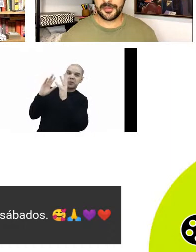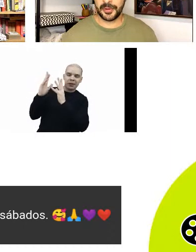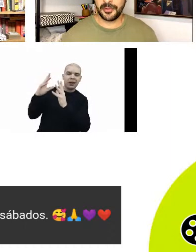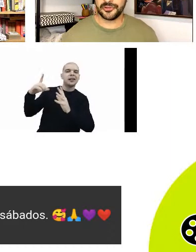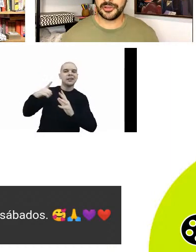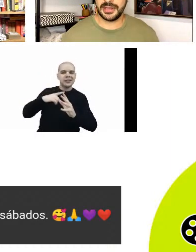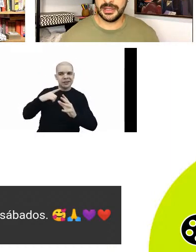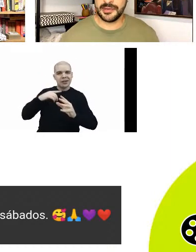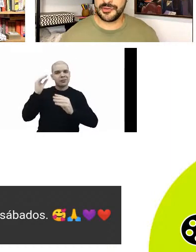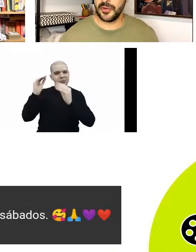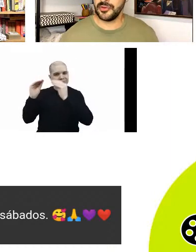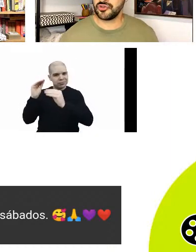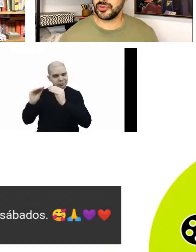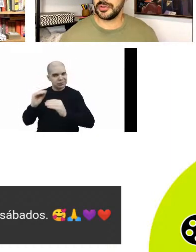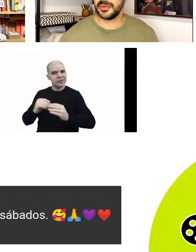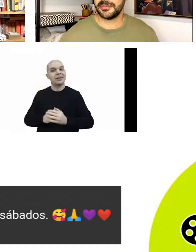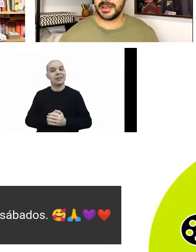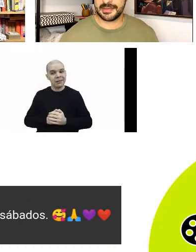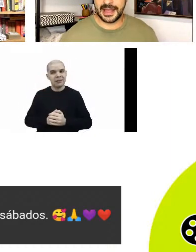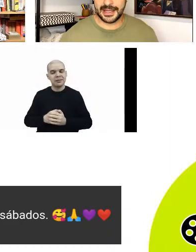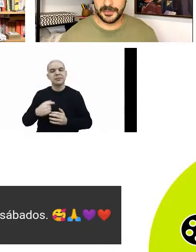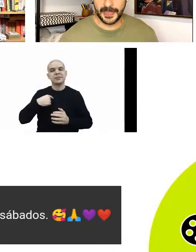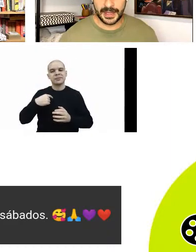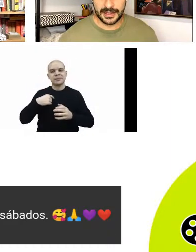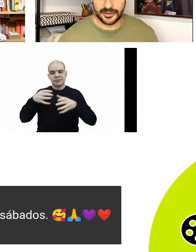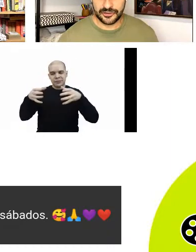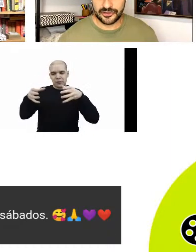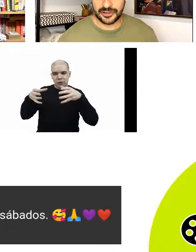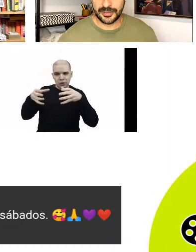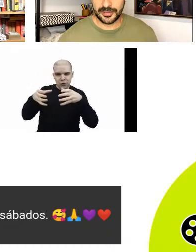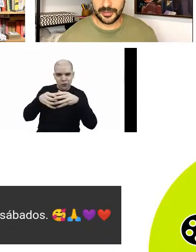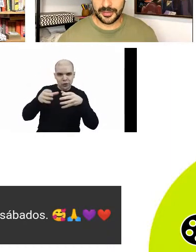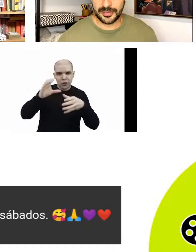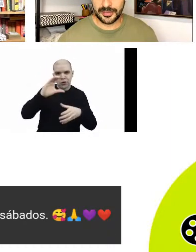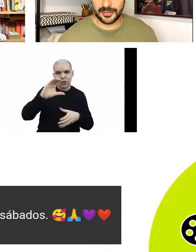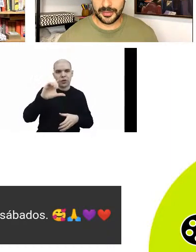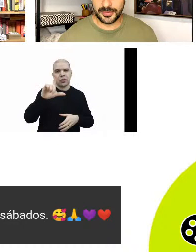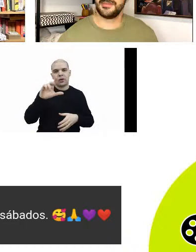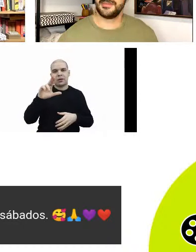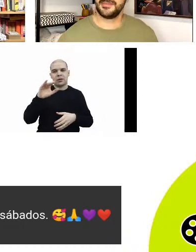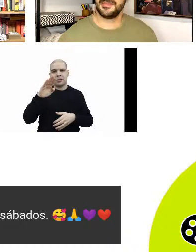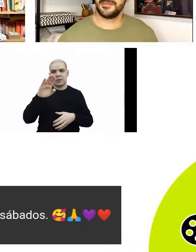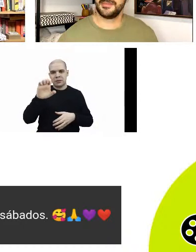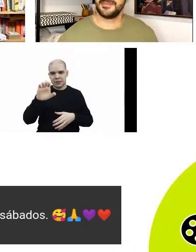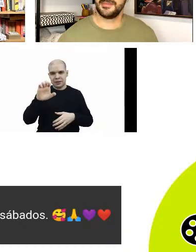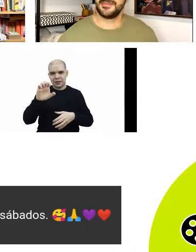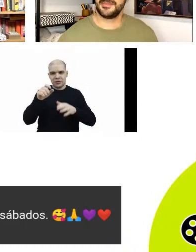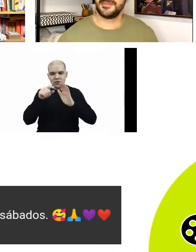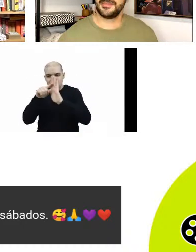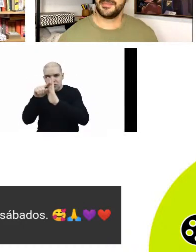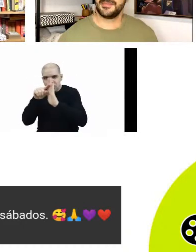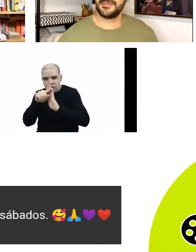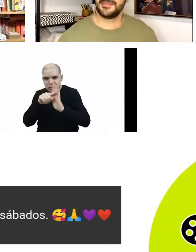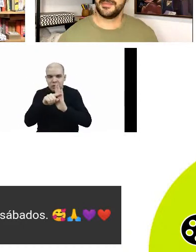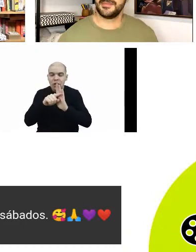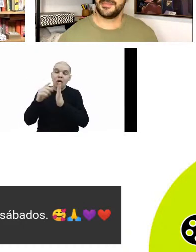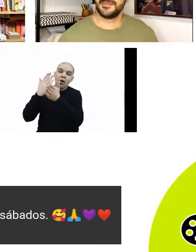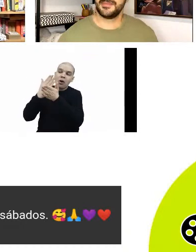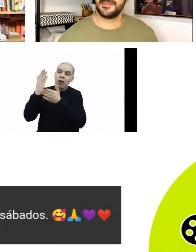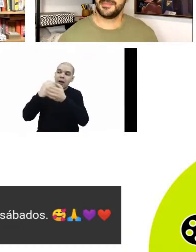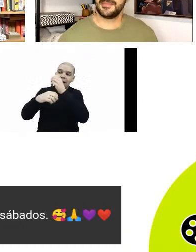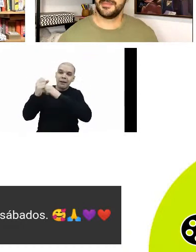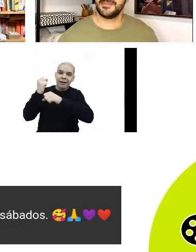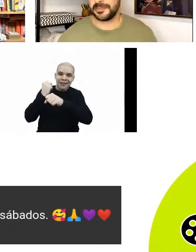do Crítico é uma proposta que iniciou em junho do ano passado, nós já estamos indo para o 49º